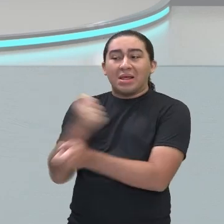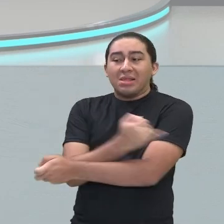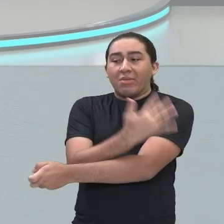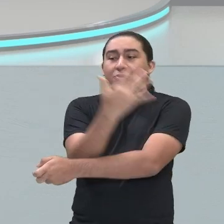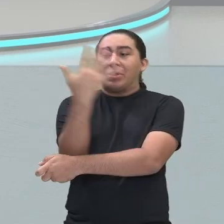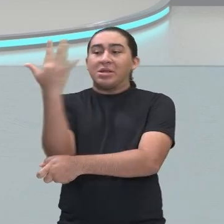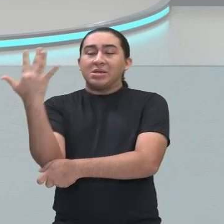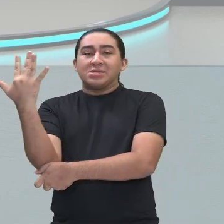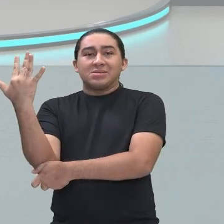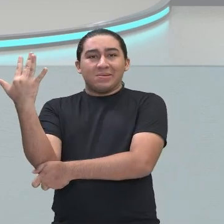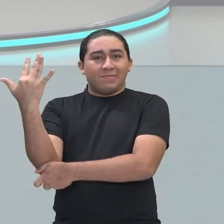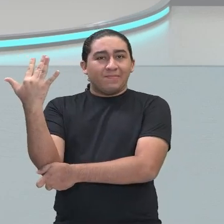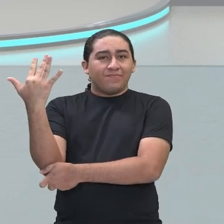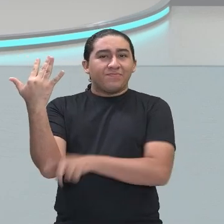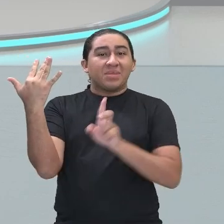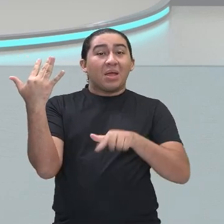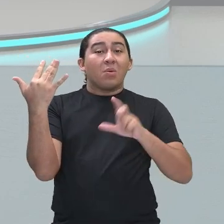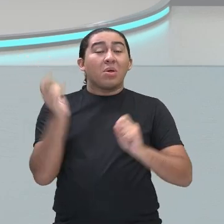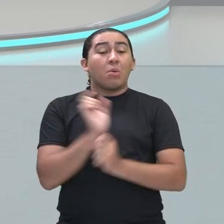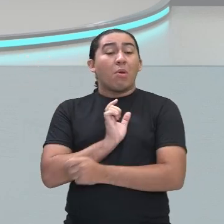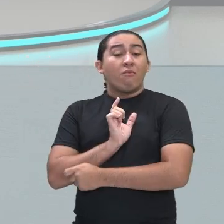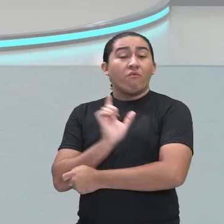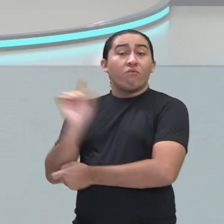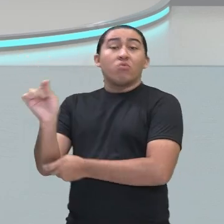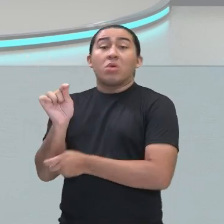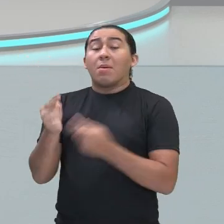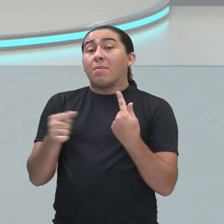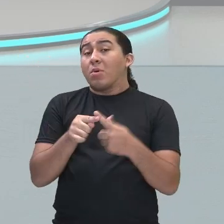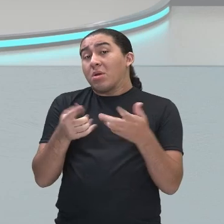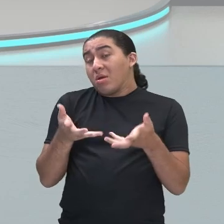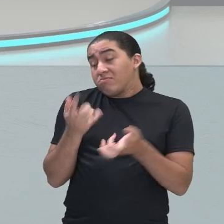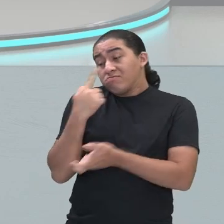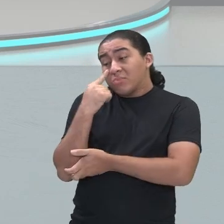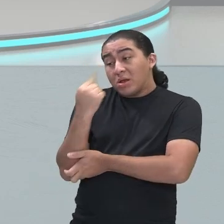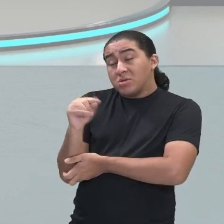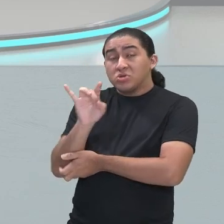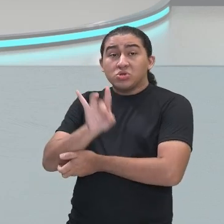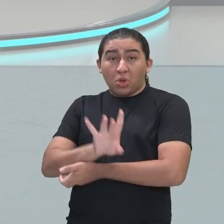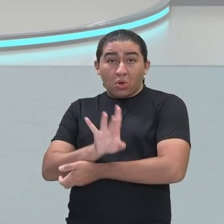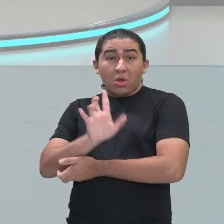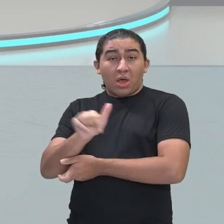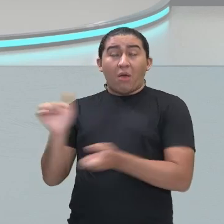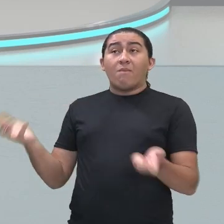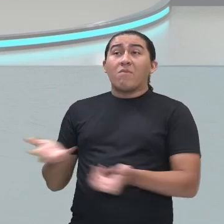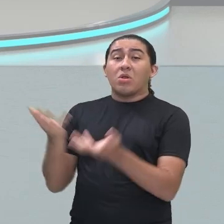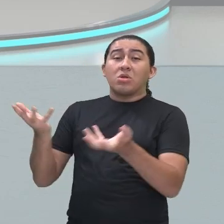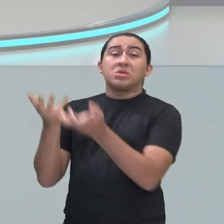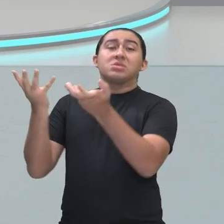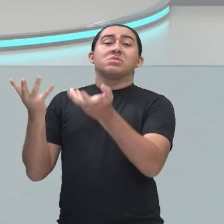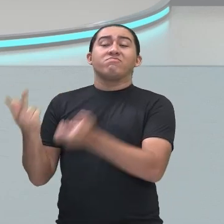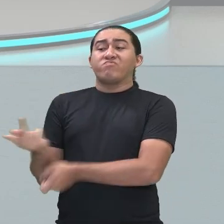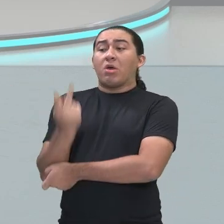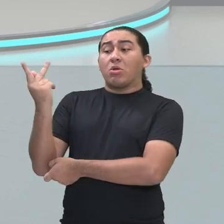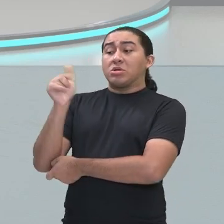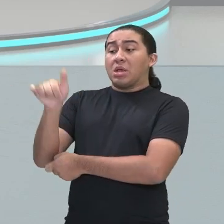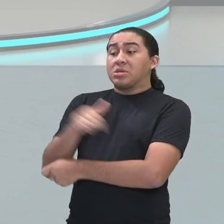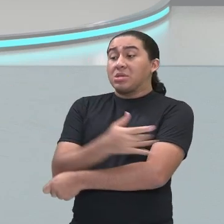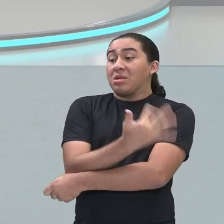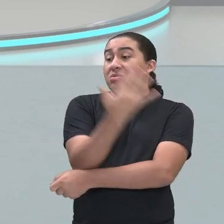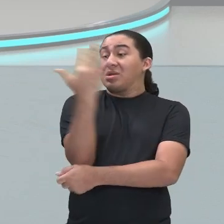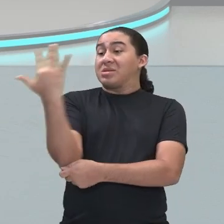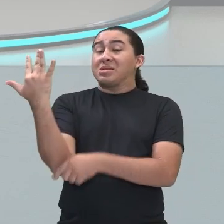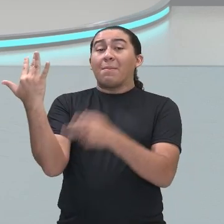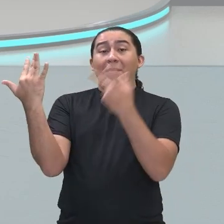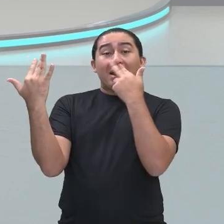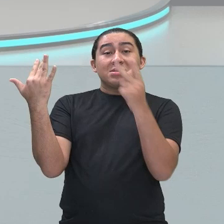Então, é uma fuga literal para a natureza. Então, ele exalta a natureza como uma válvula de